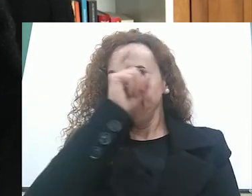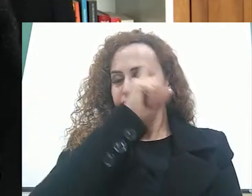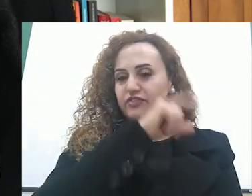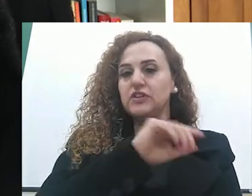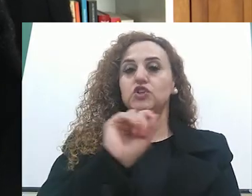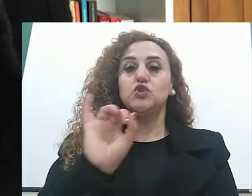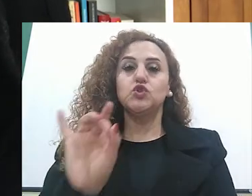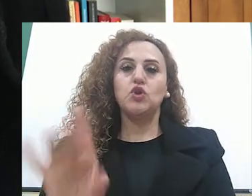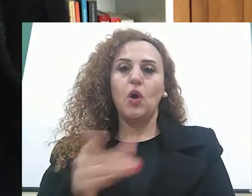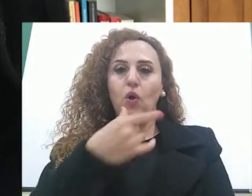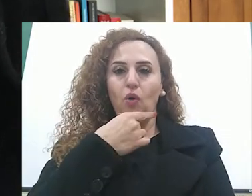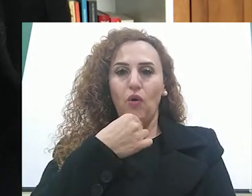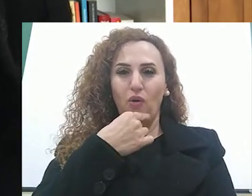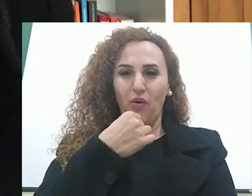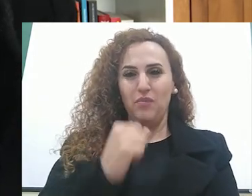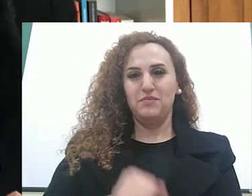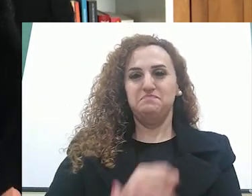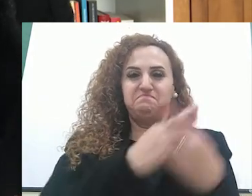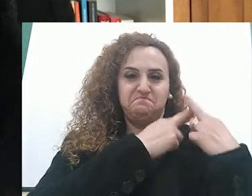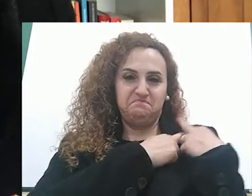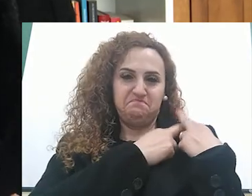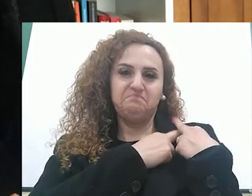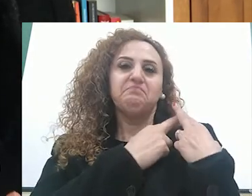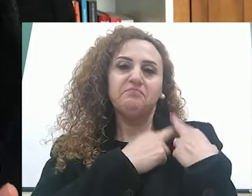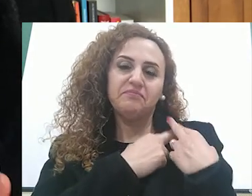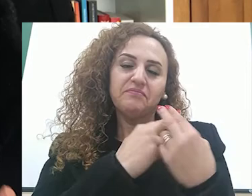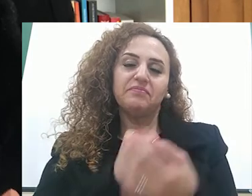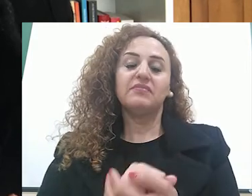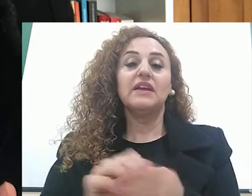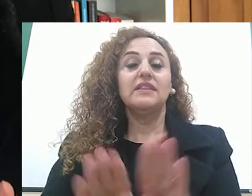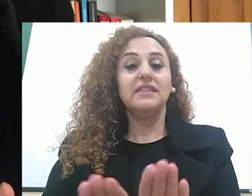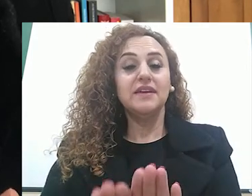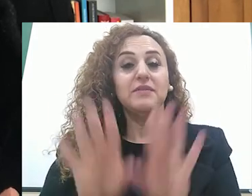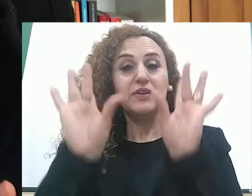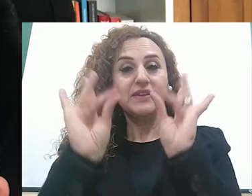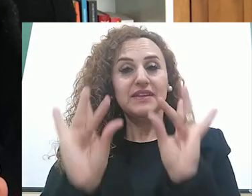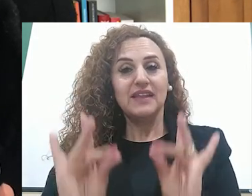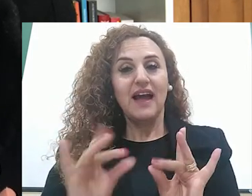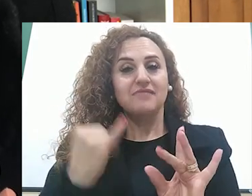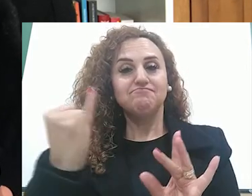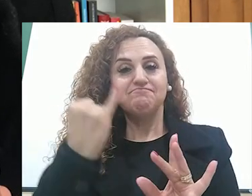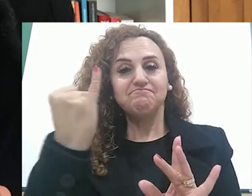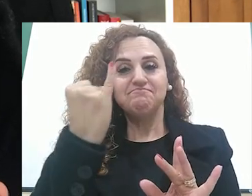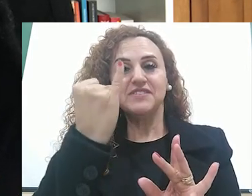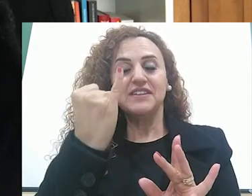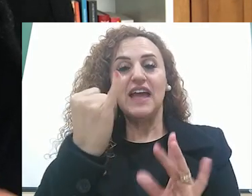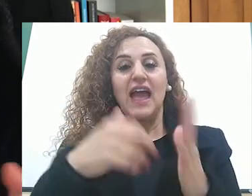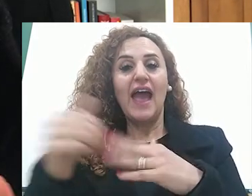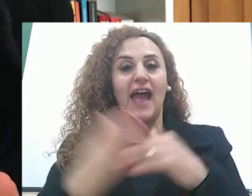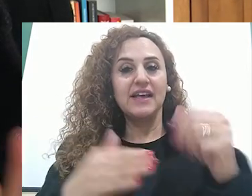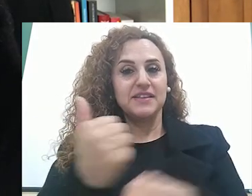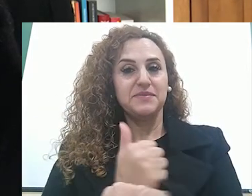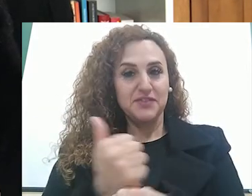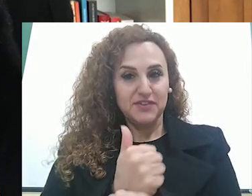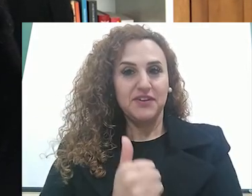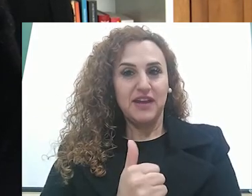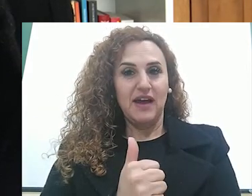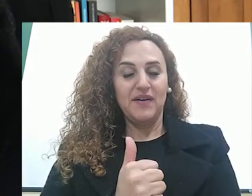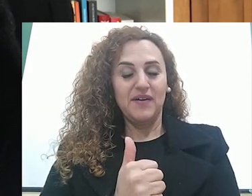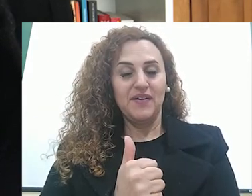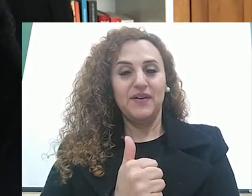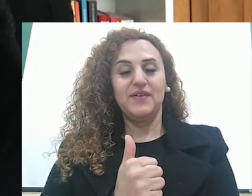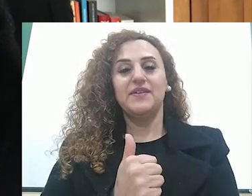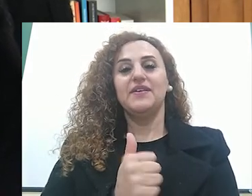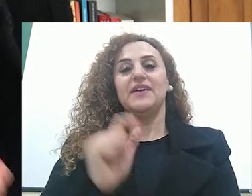Esses cargos eram destinados aos homens. E também, o outro detalhe interessante é que como essa profissão, né?